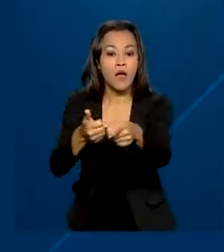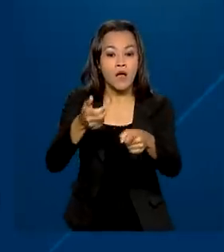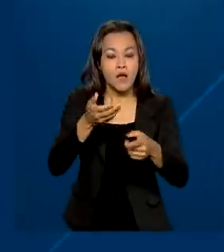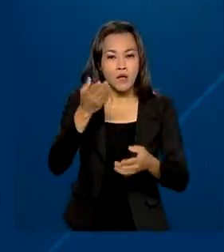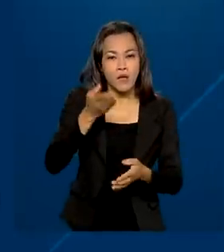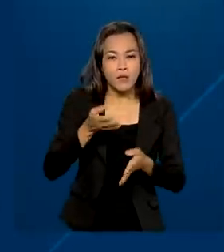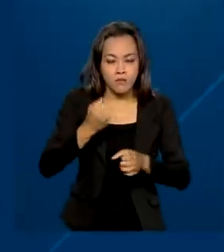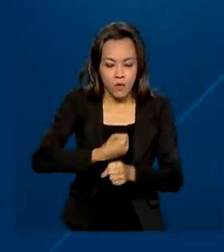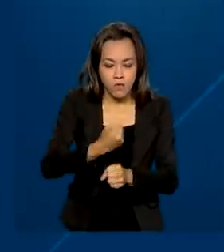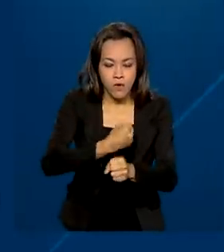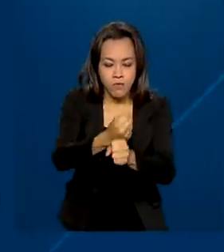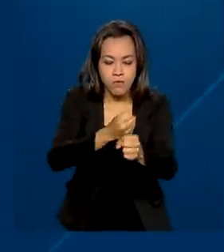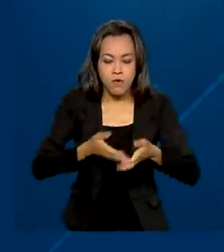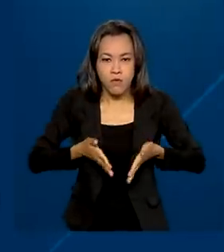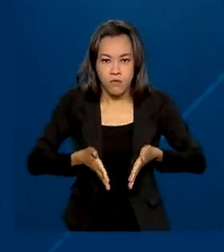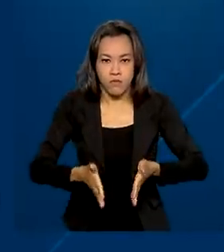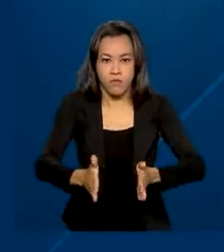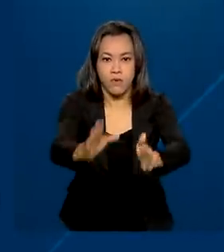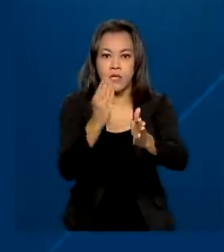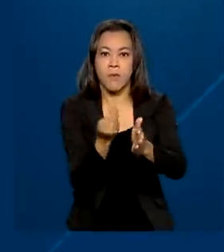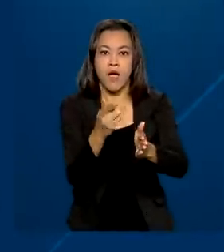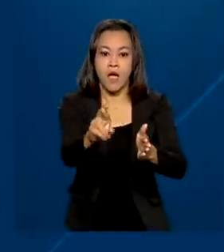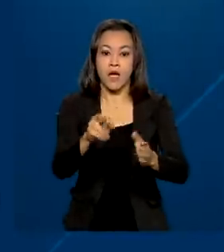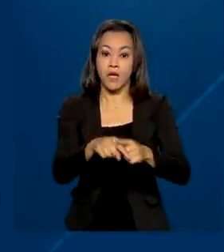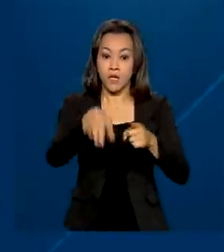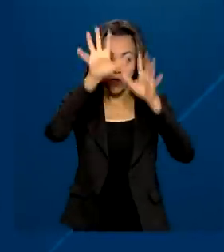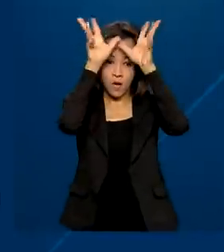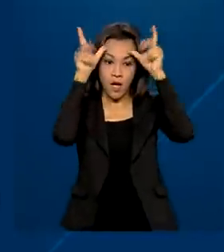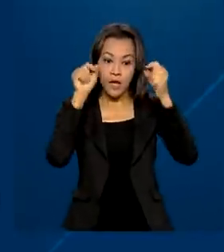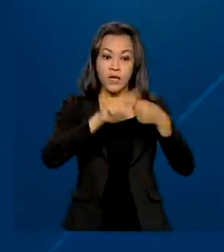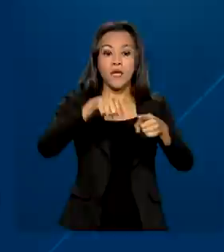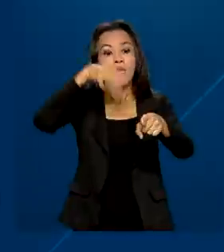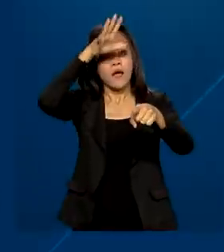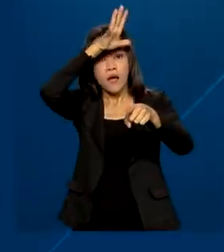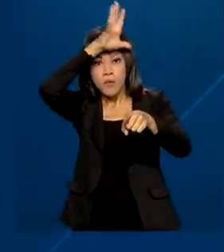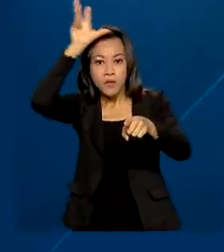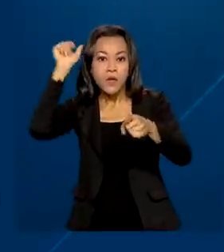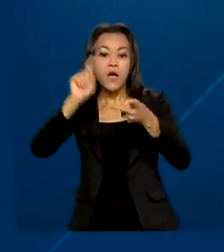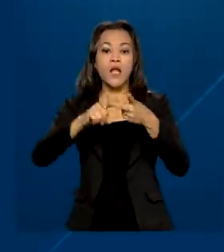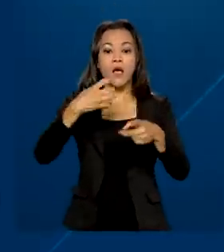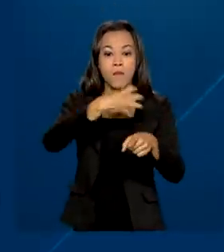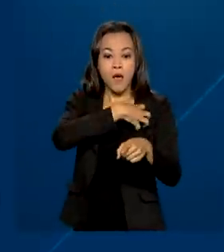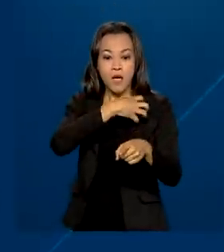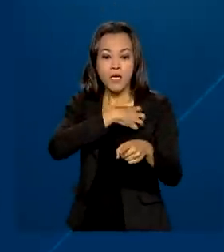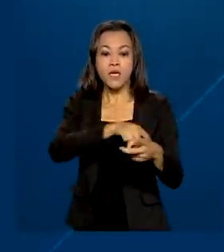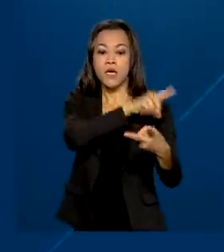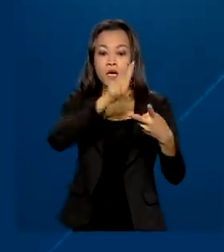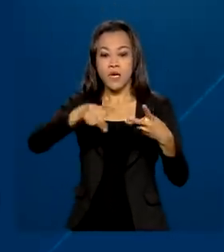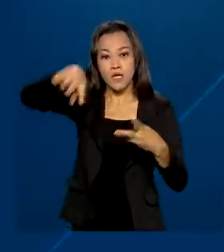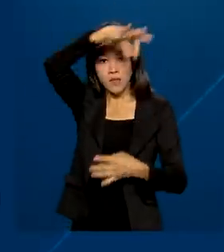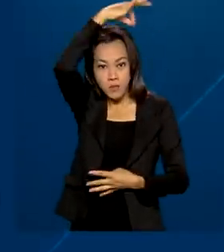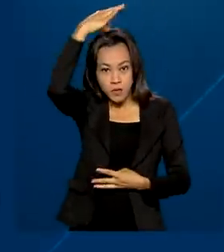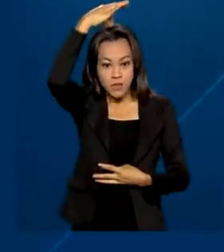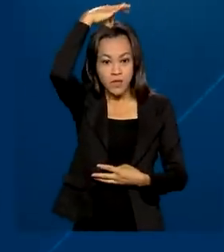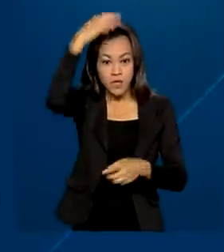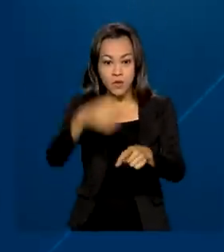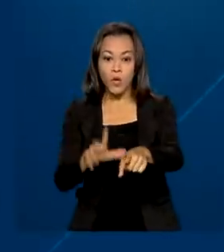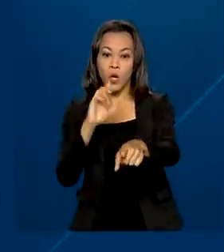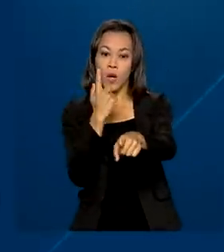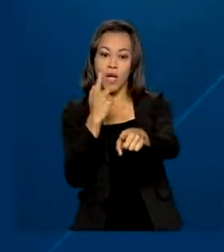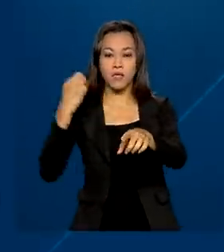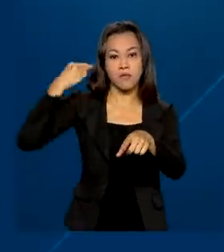danificadas pelas fortes chuvas nos estados do Acre, Amazonas, Bahia, Espírito Santo, Goiás,